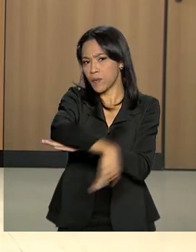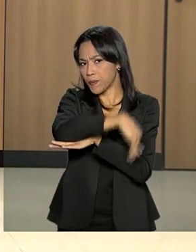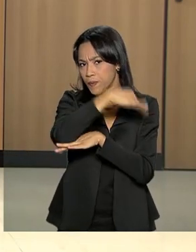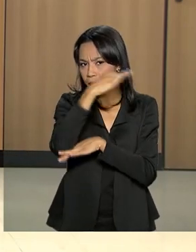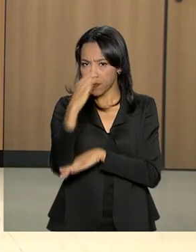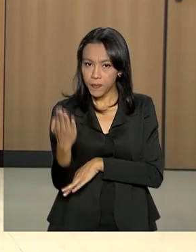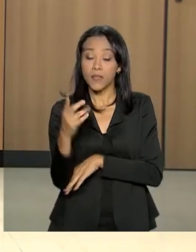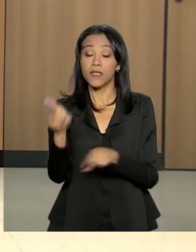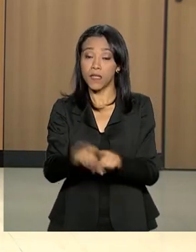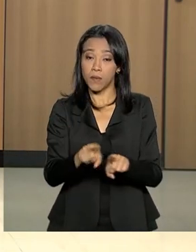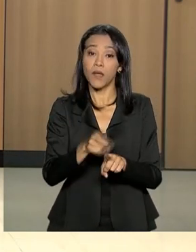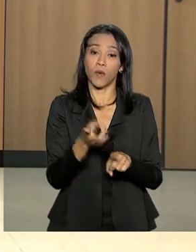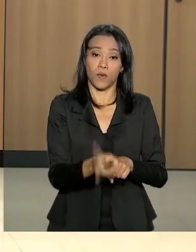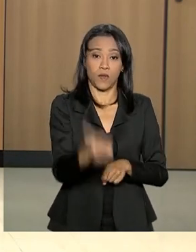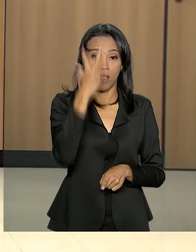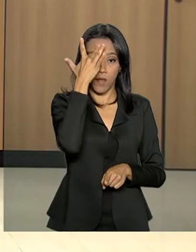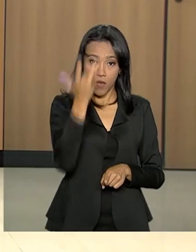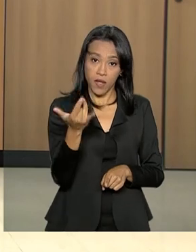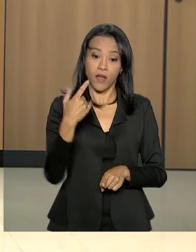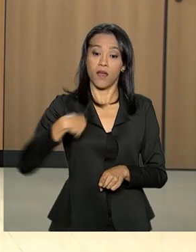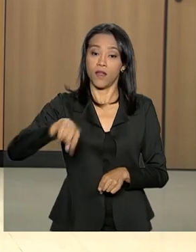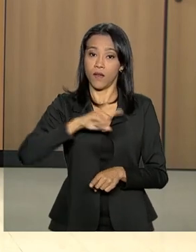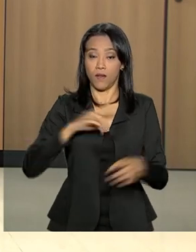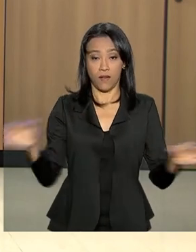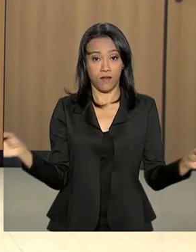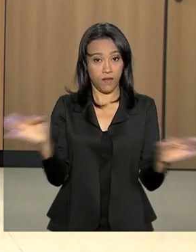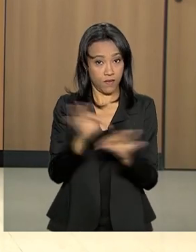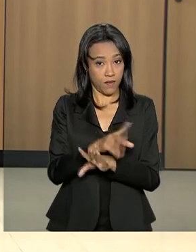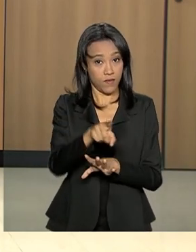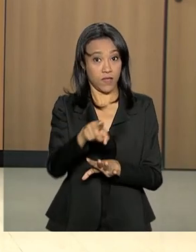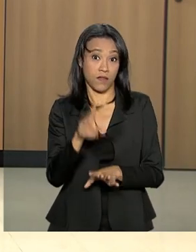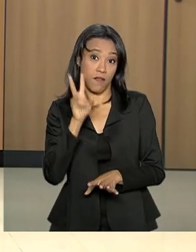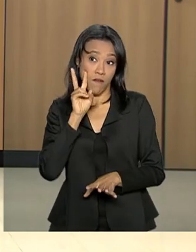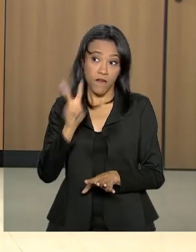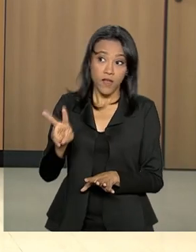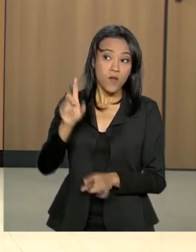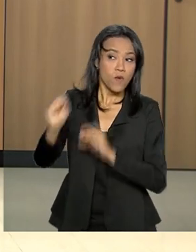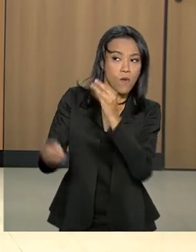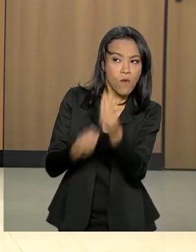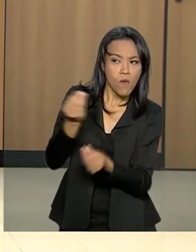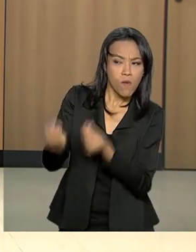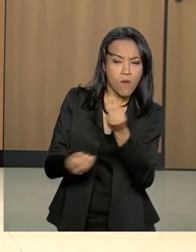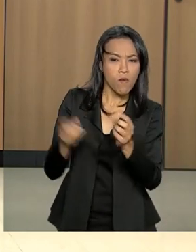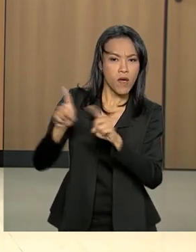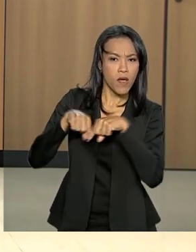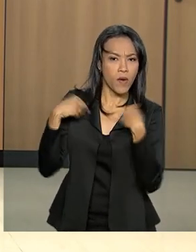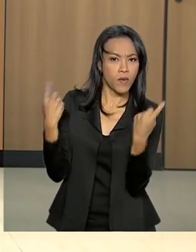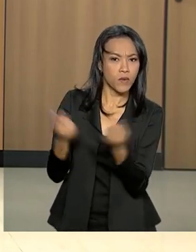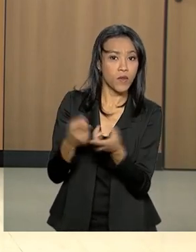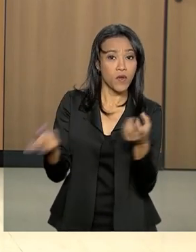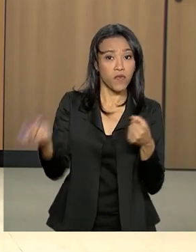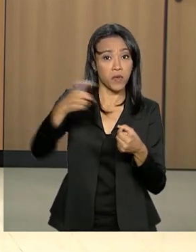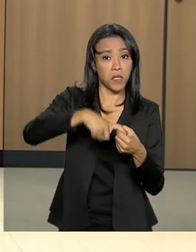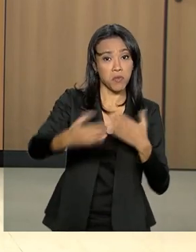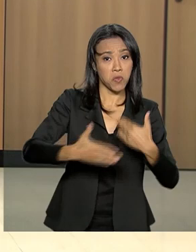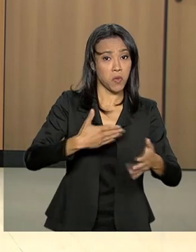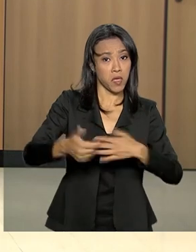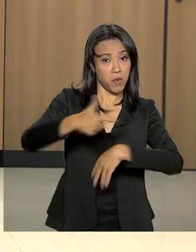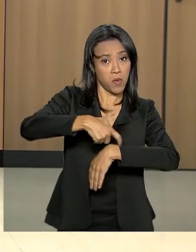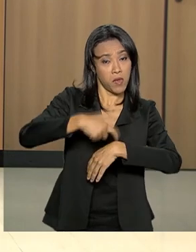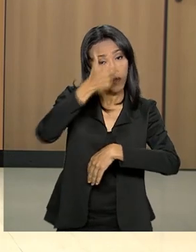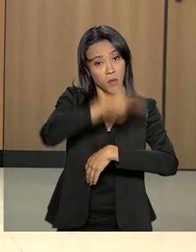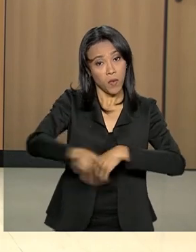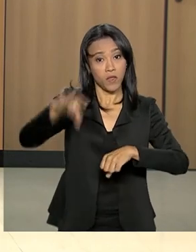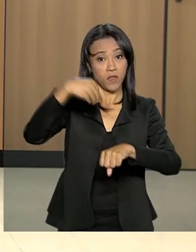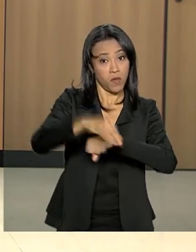amanhã. A gente fica por aqui acompanhando os resultados dessa reunião e voltamos a qualquer momento com